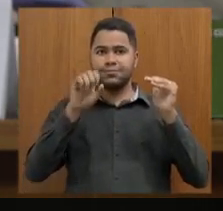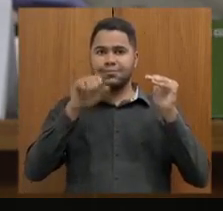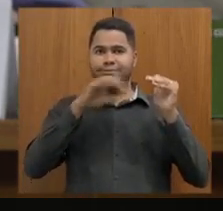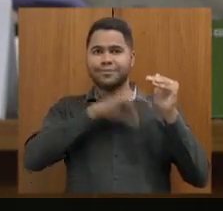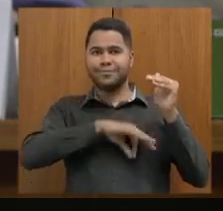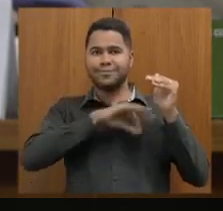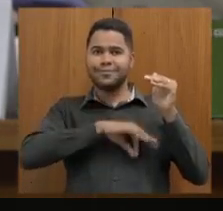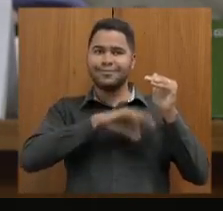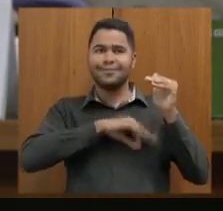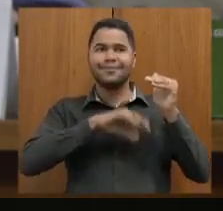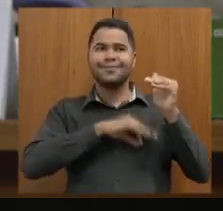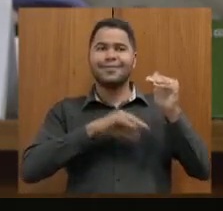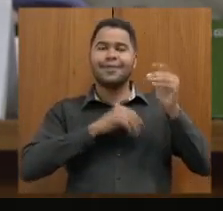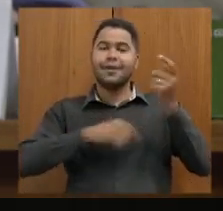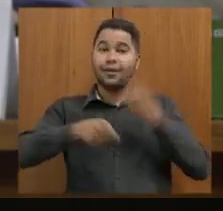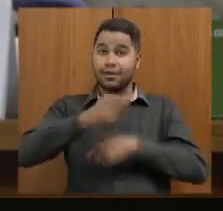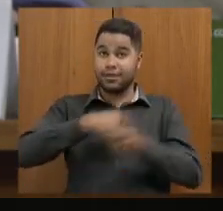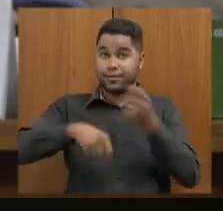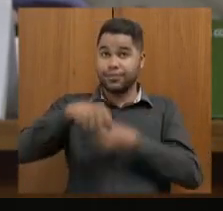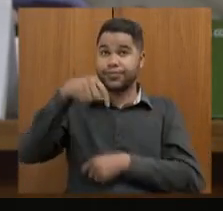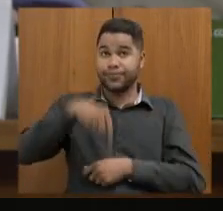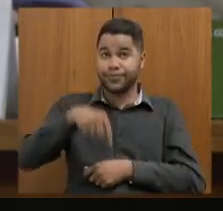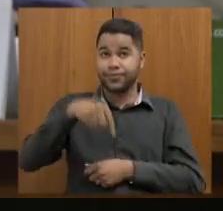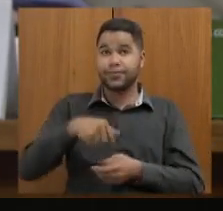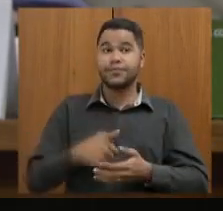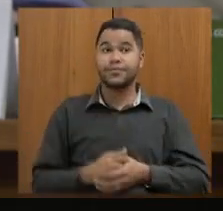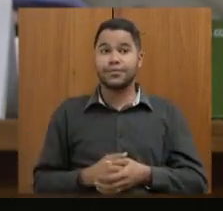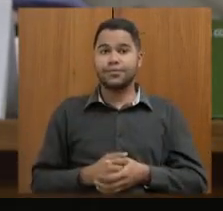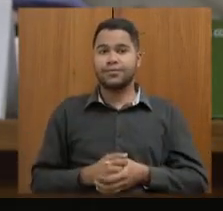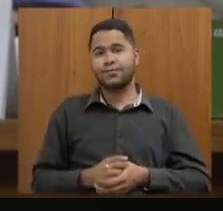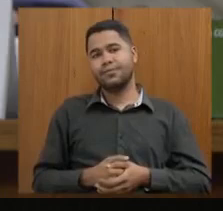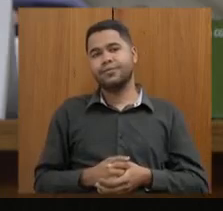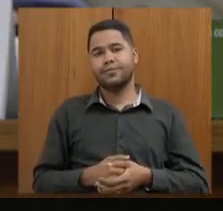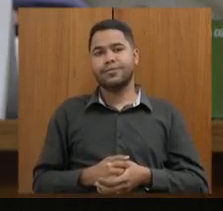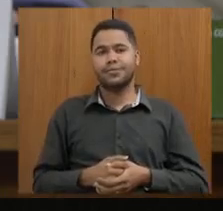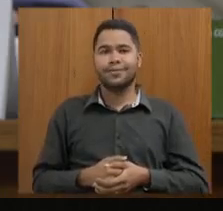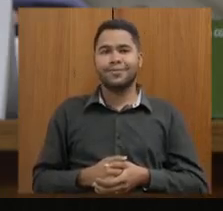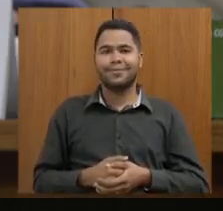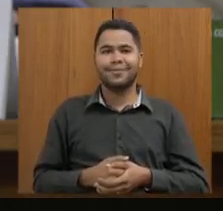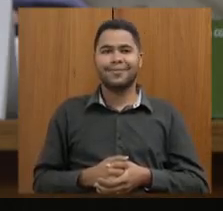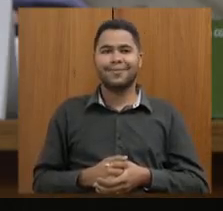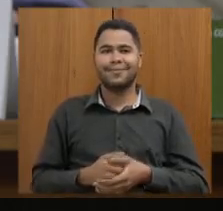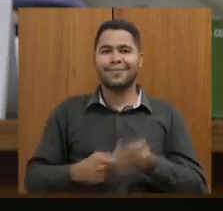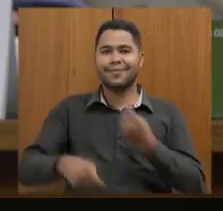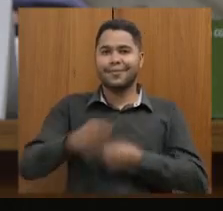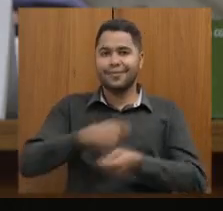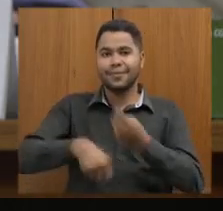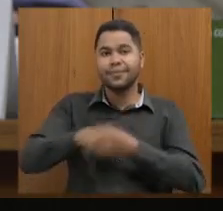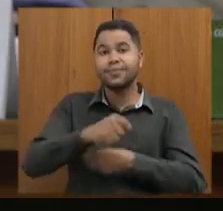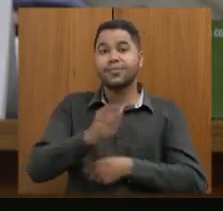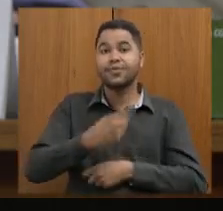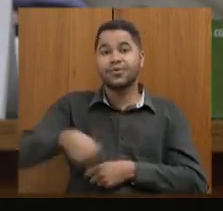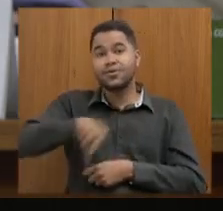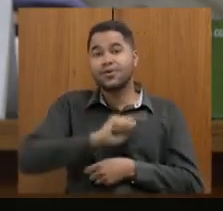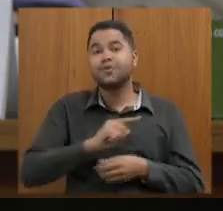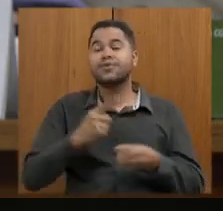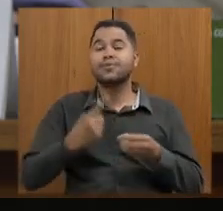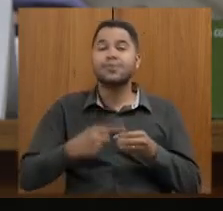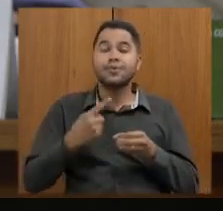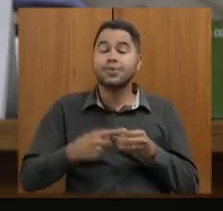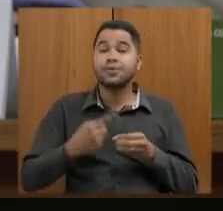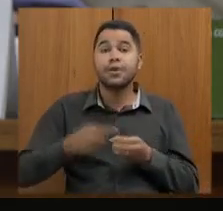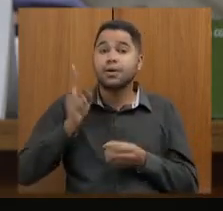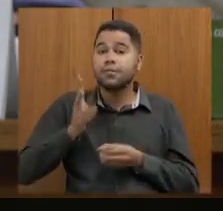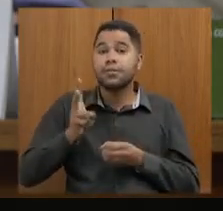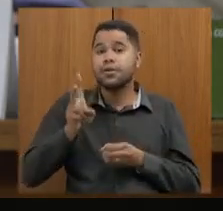essa administração, assim como a administração do nosso município, que tem a